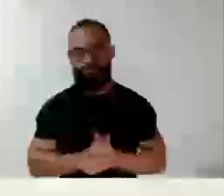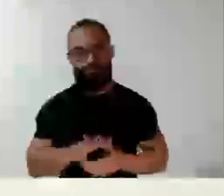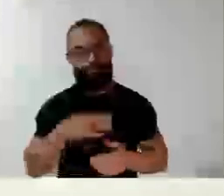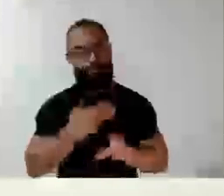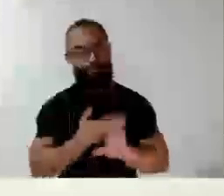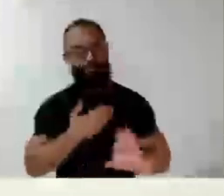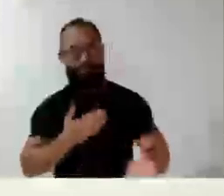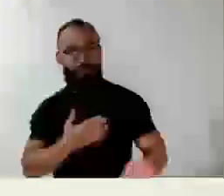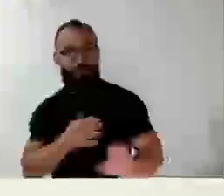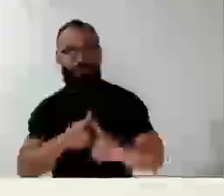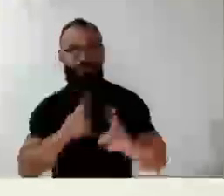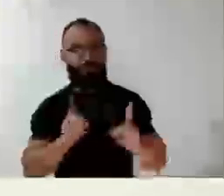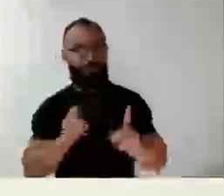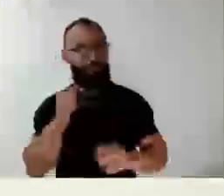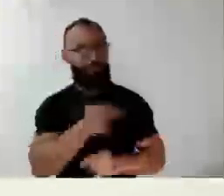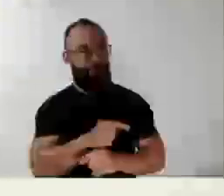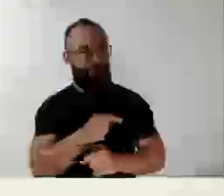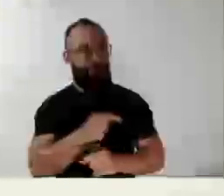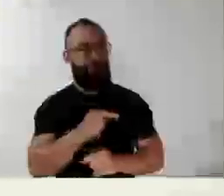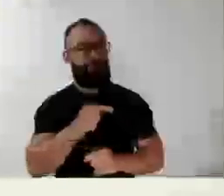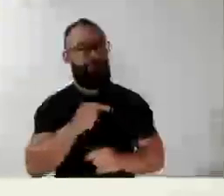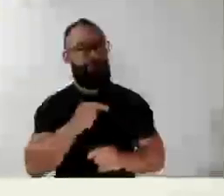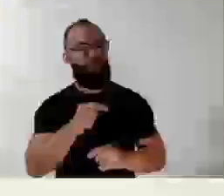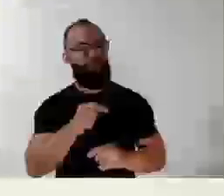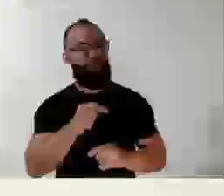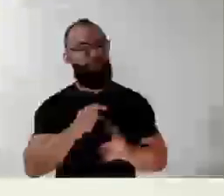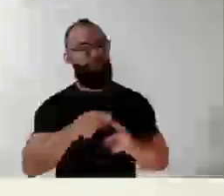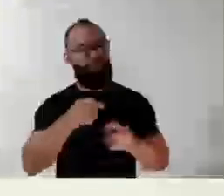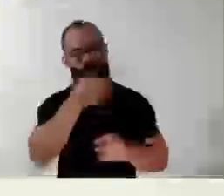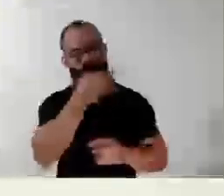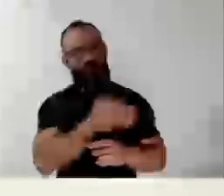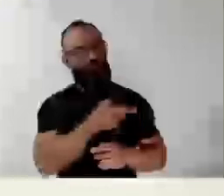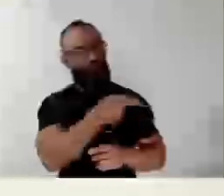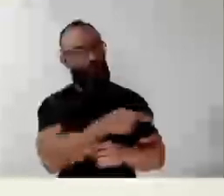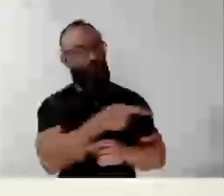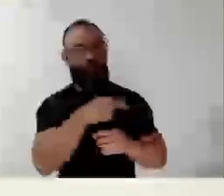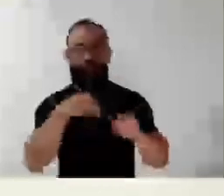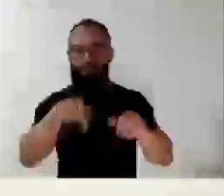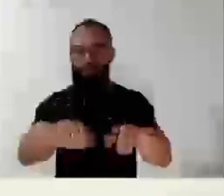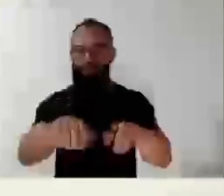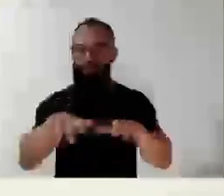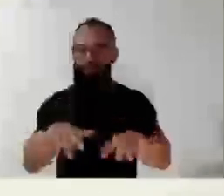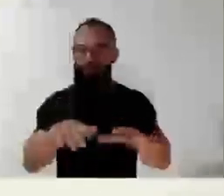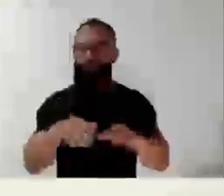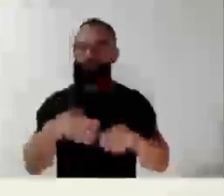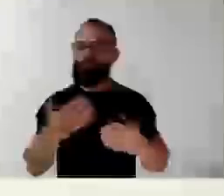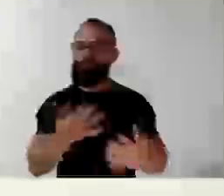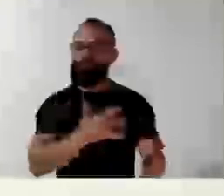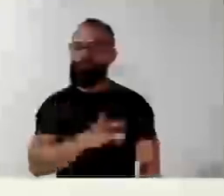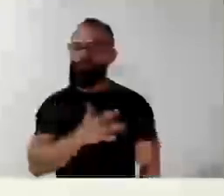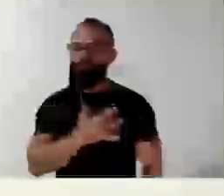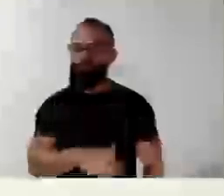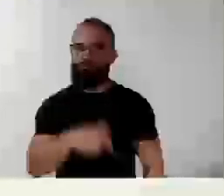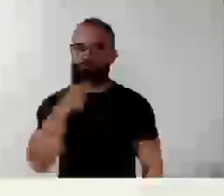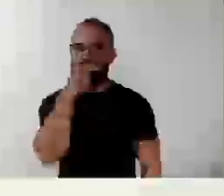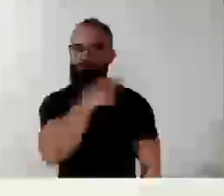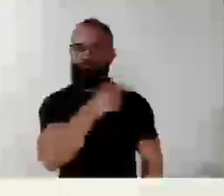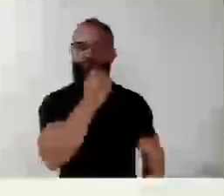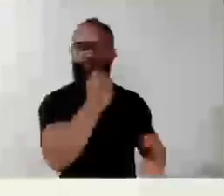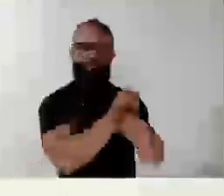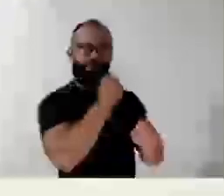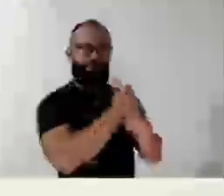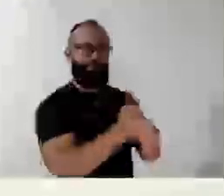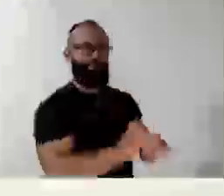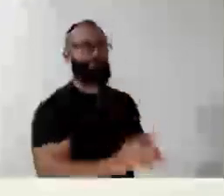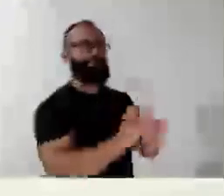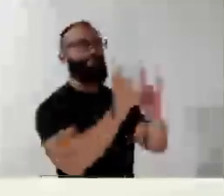até... foi citado aqui em sessões. E, infelizmente, aquele prédio está condenado, assim como outra obra que não vem ao